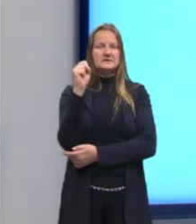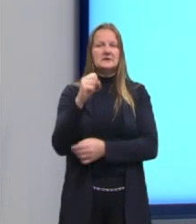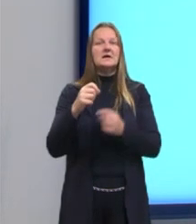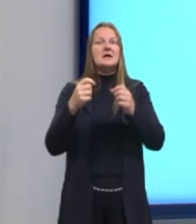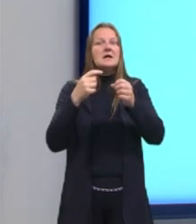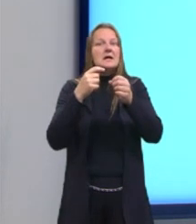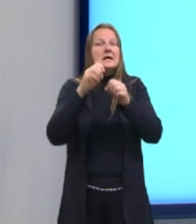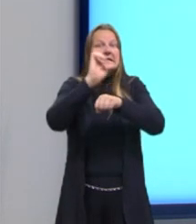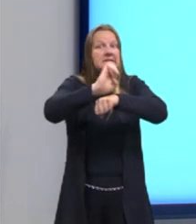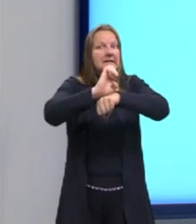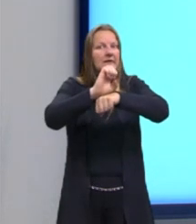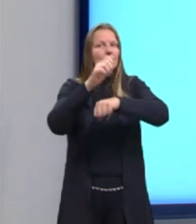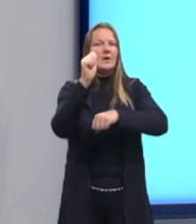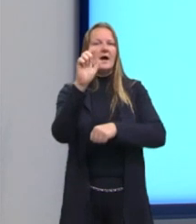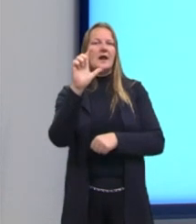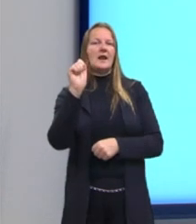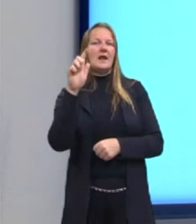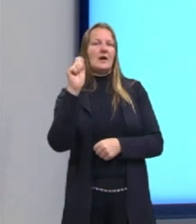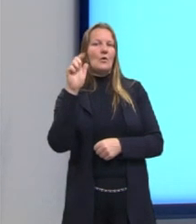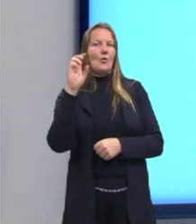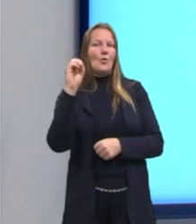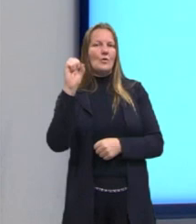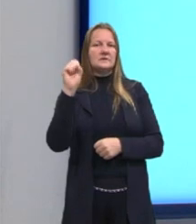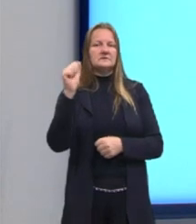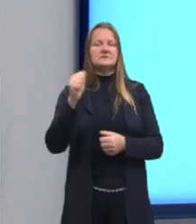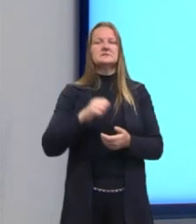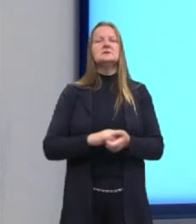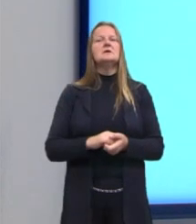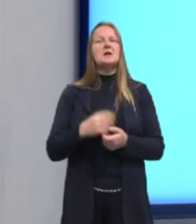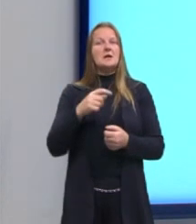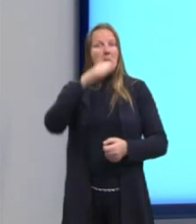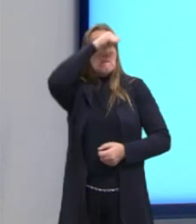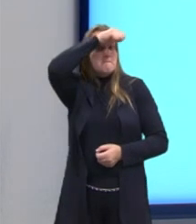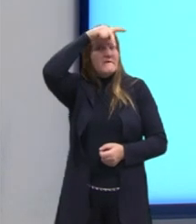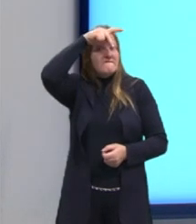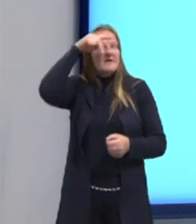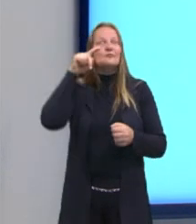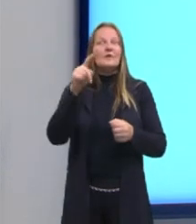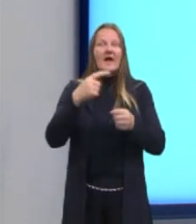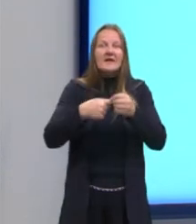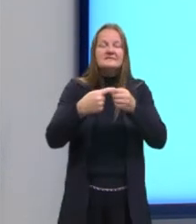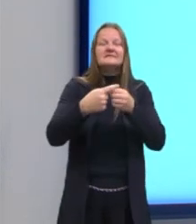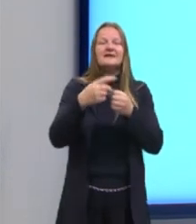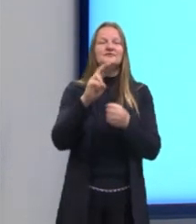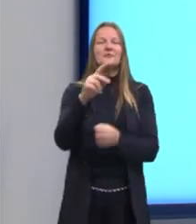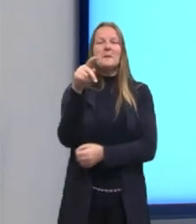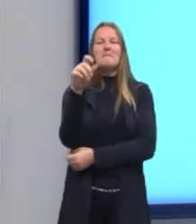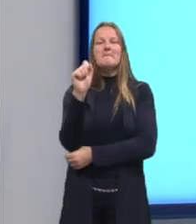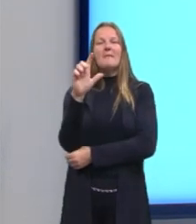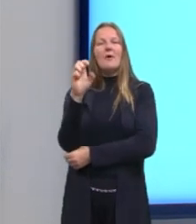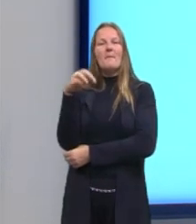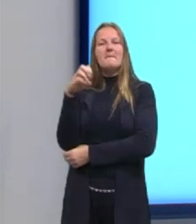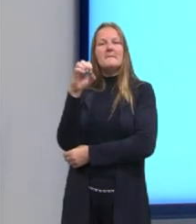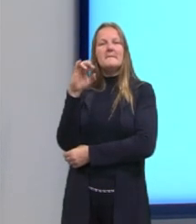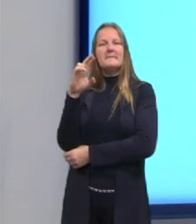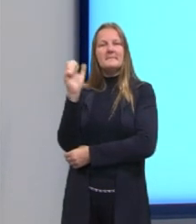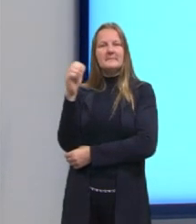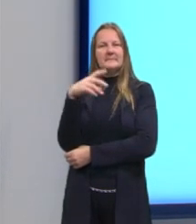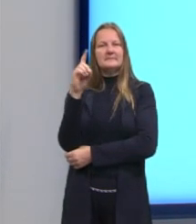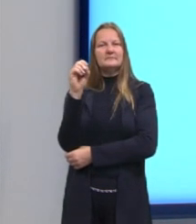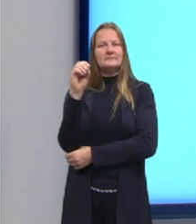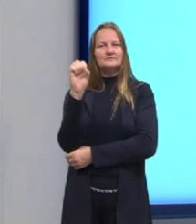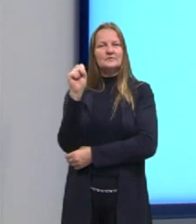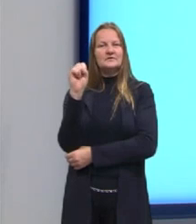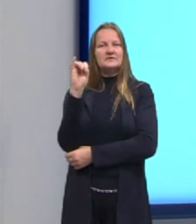jornalista e político e ele exerceu o cargo executivo de prefeito da cidade também, de Palmeira dos Índios, que fica lá no interior de Alagoas.